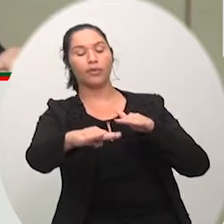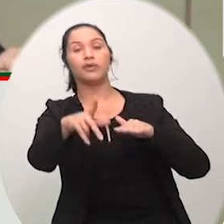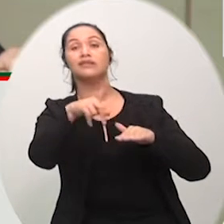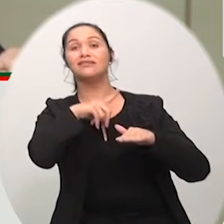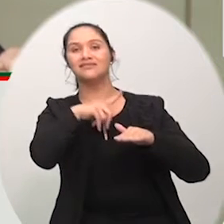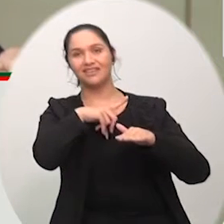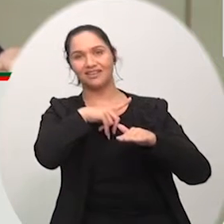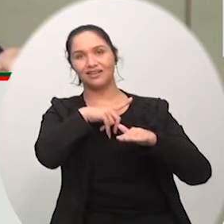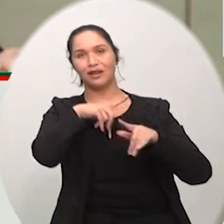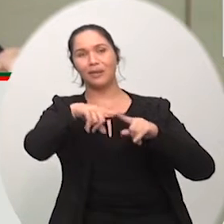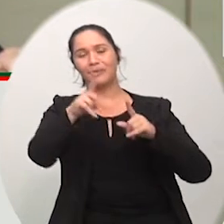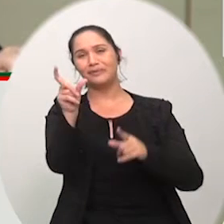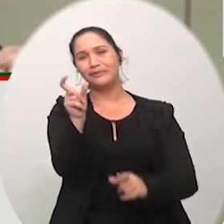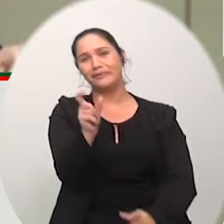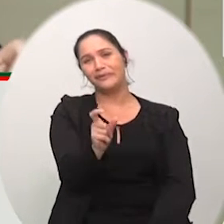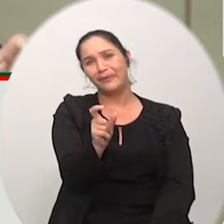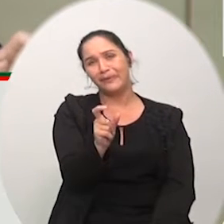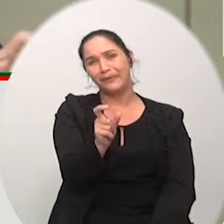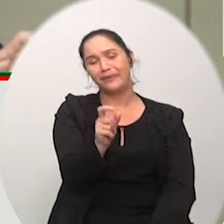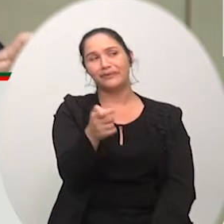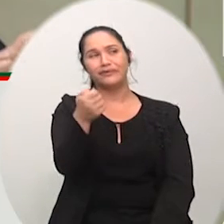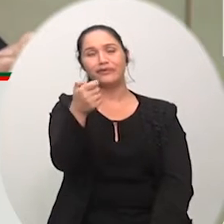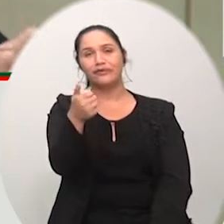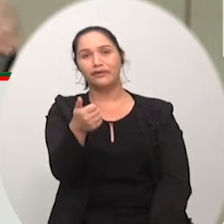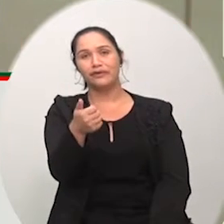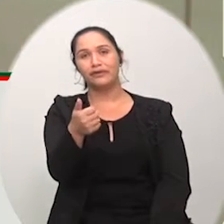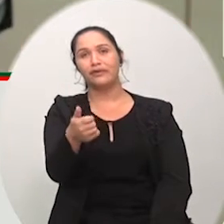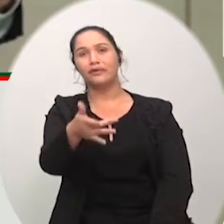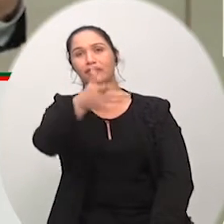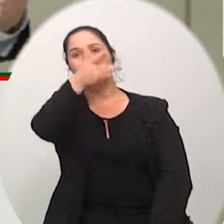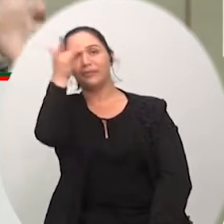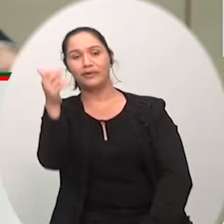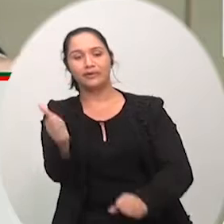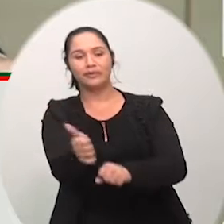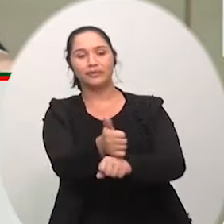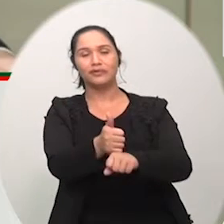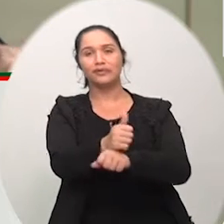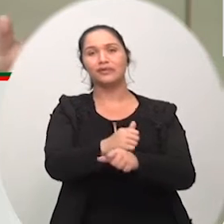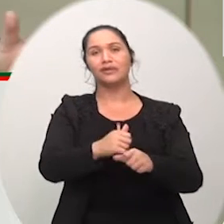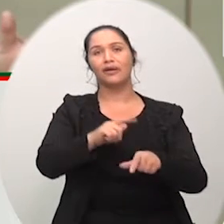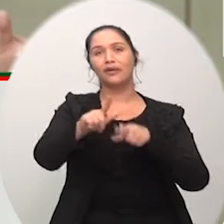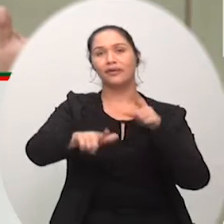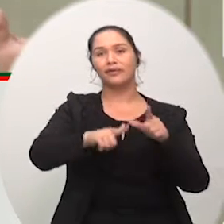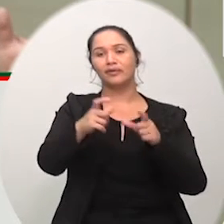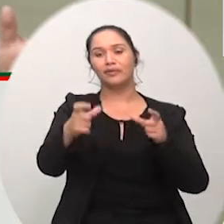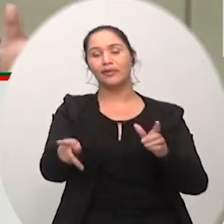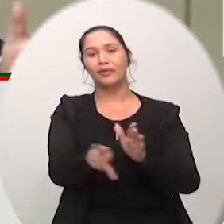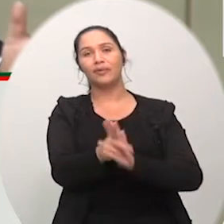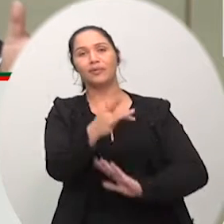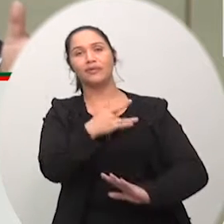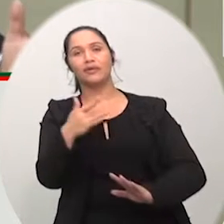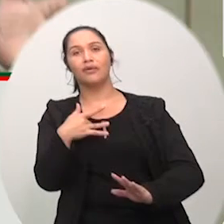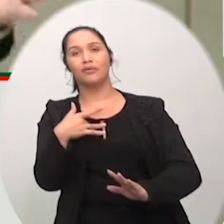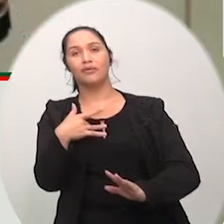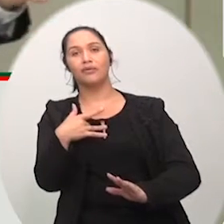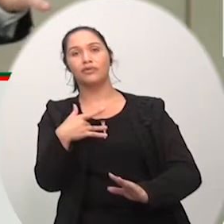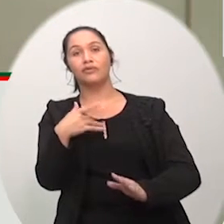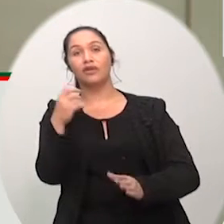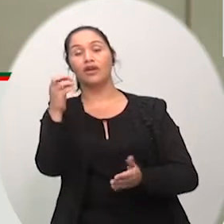da quarta linha porém logicamente as pessoas estão estacionando nas ruas as ruas estão